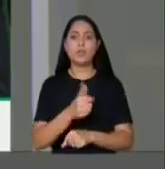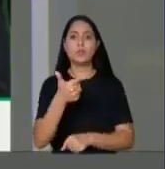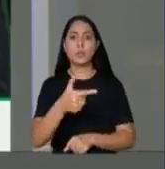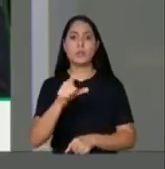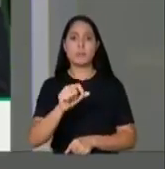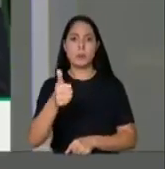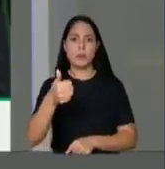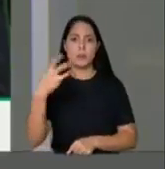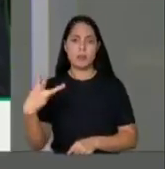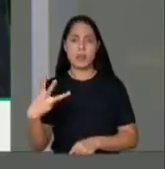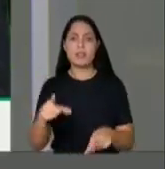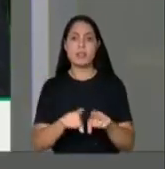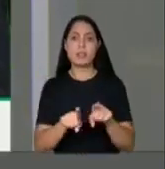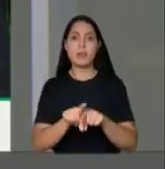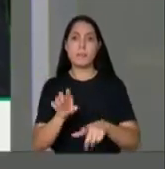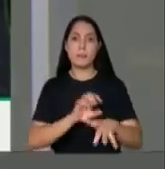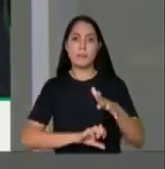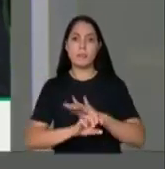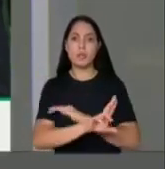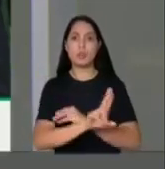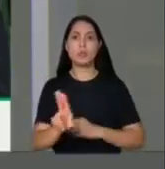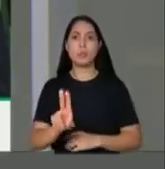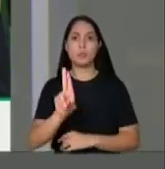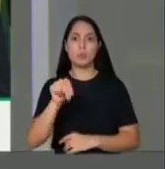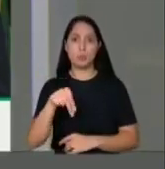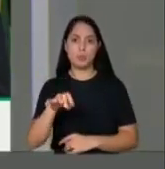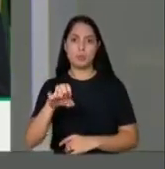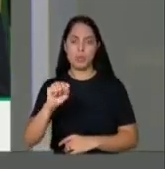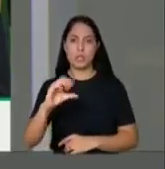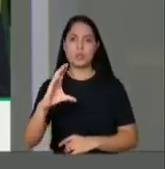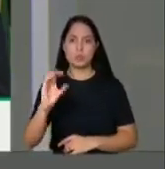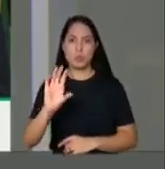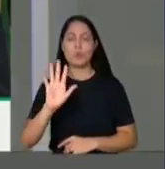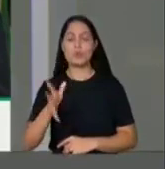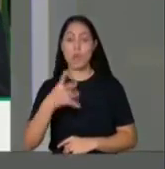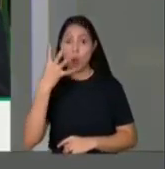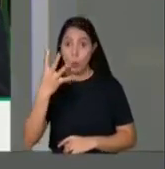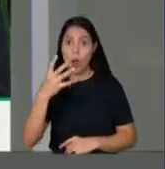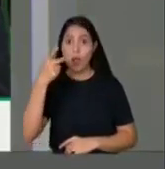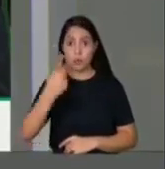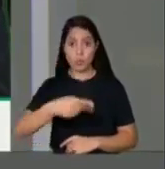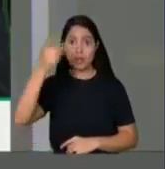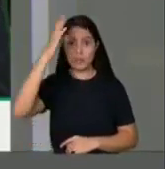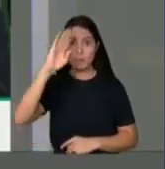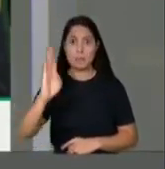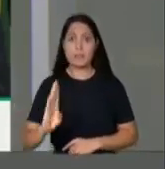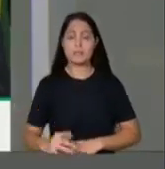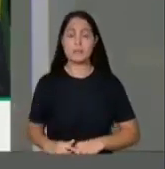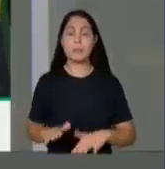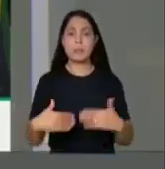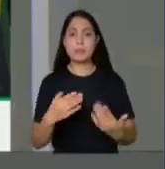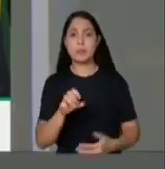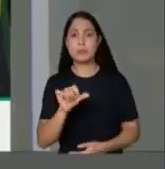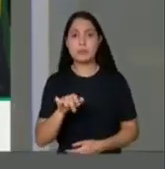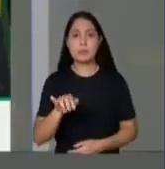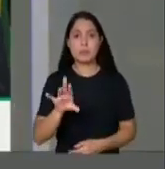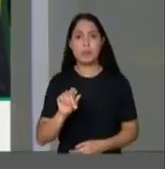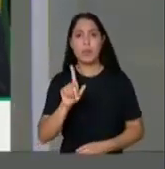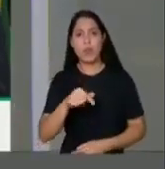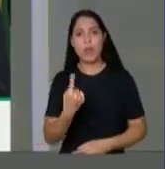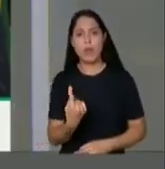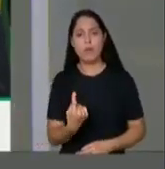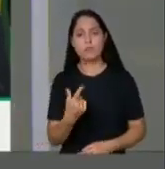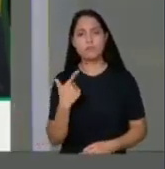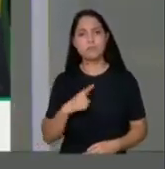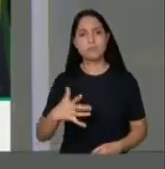Unesco. E, no Brasil, só existem quatro eventos como esse que foram reconhecidos. E o Sírio de Nazaré é um deles e